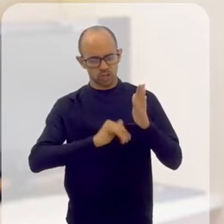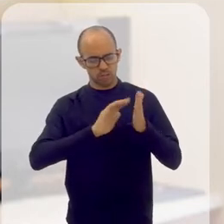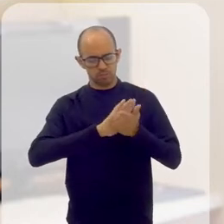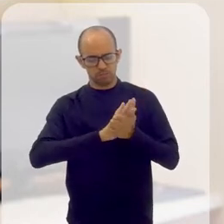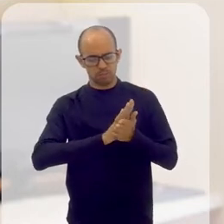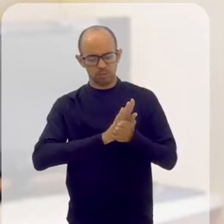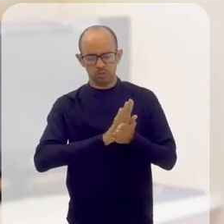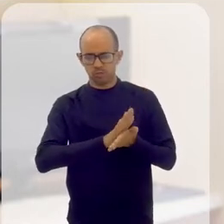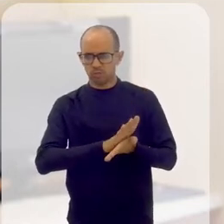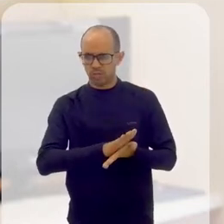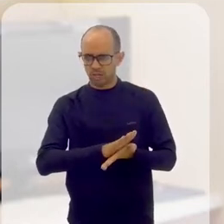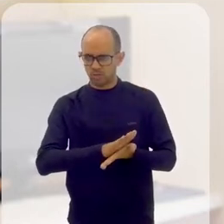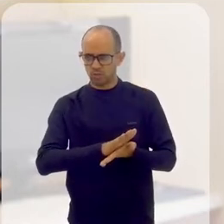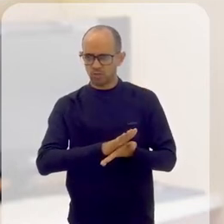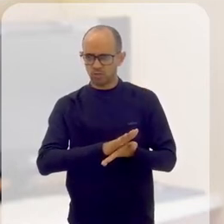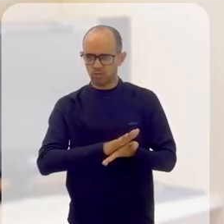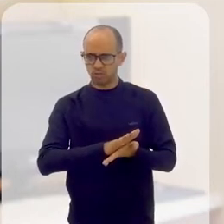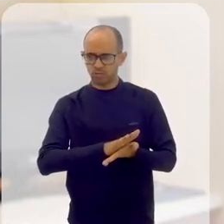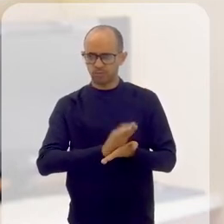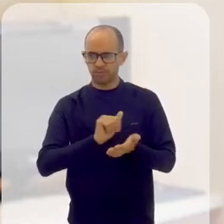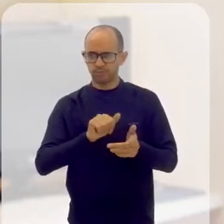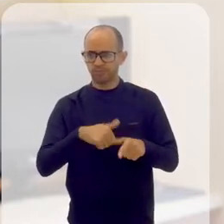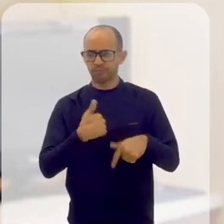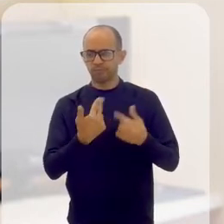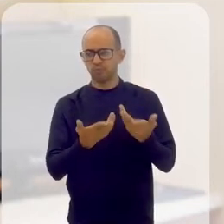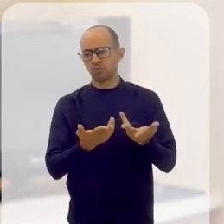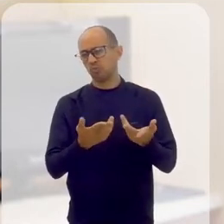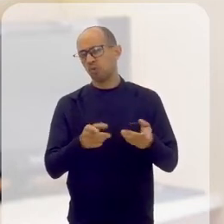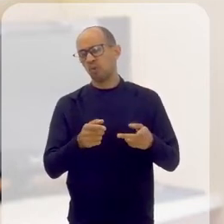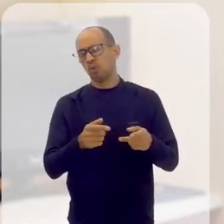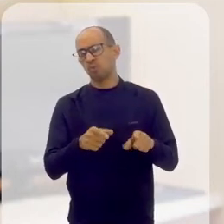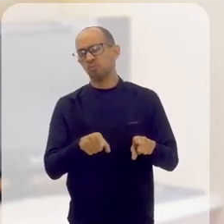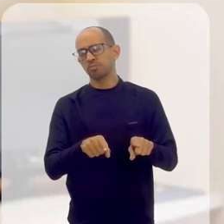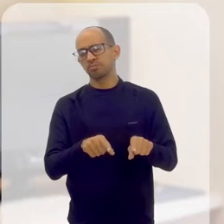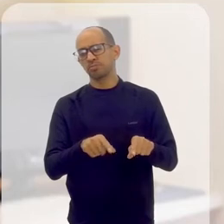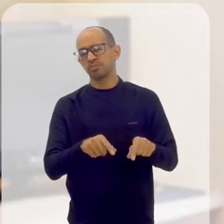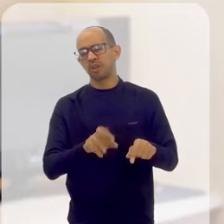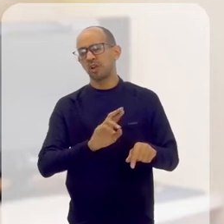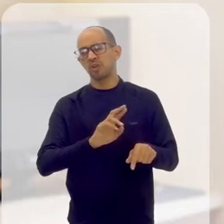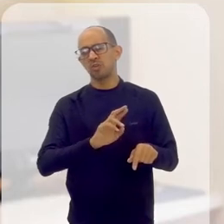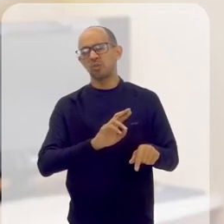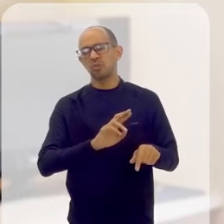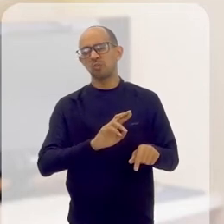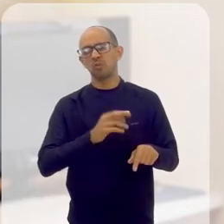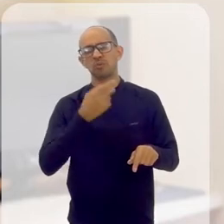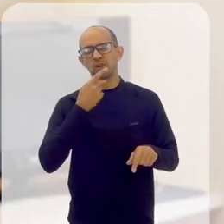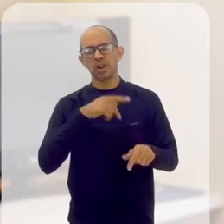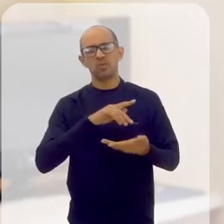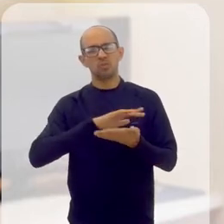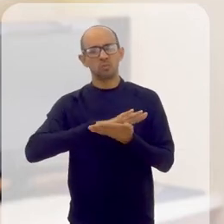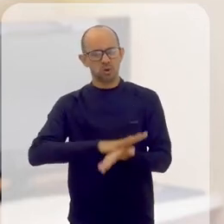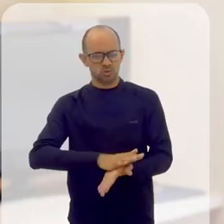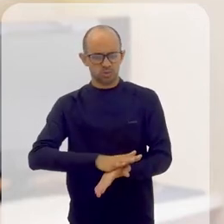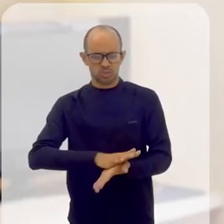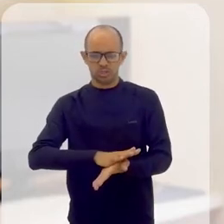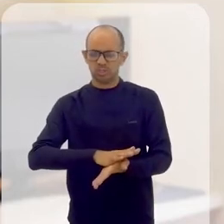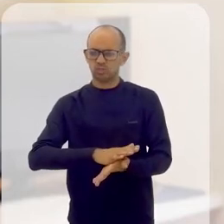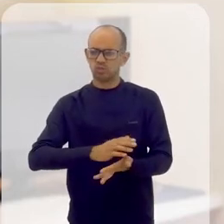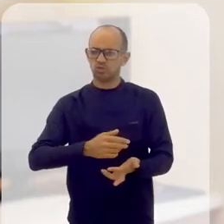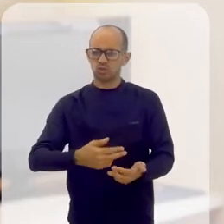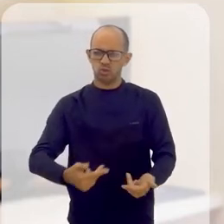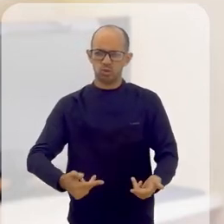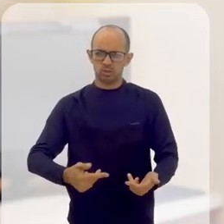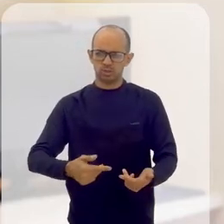alguns preconceitos, digamos assim, e aí eu não vou nem falar de preconceitos rudes